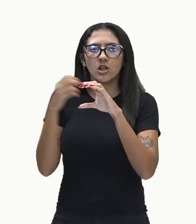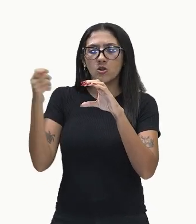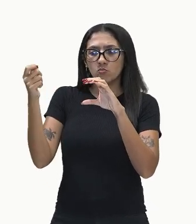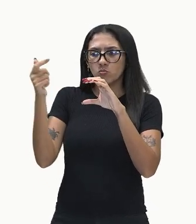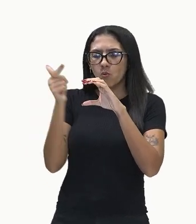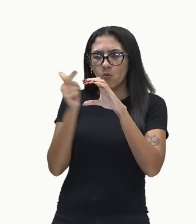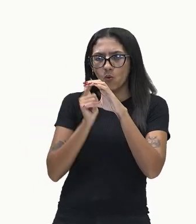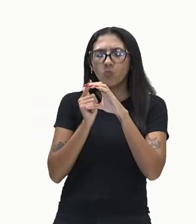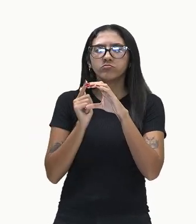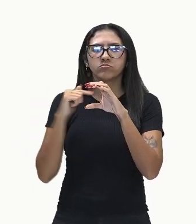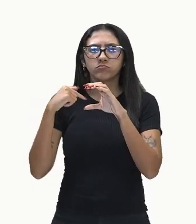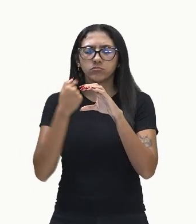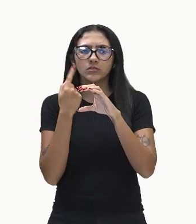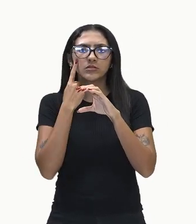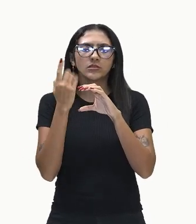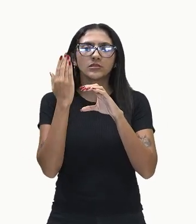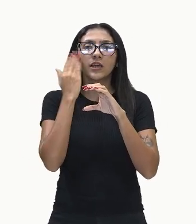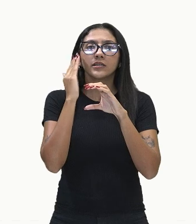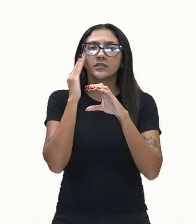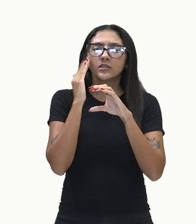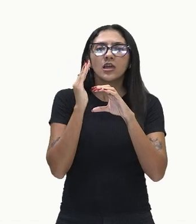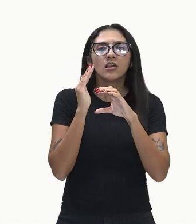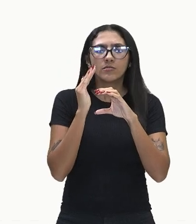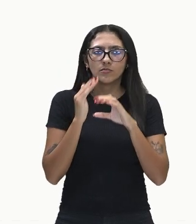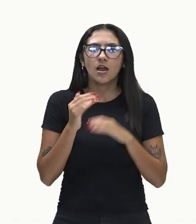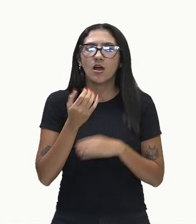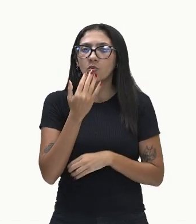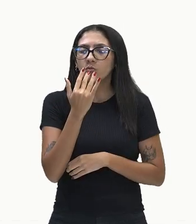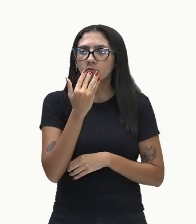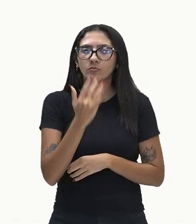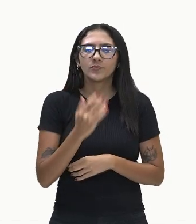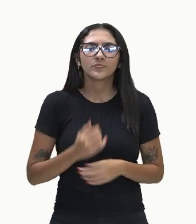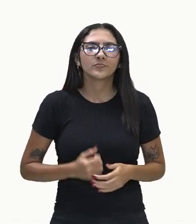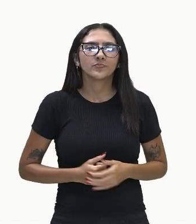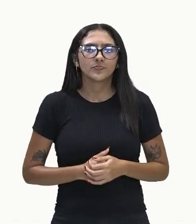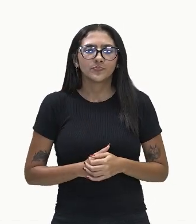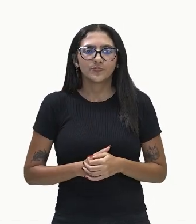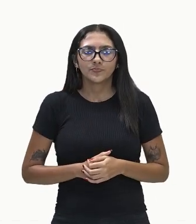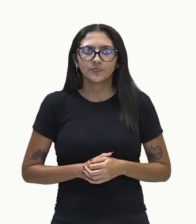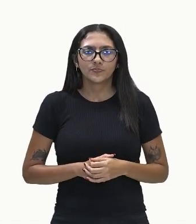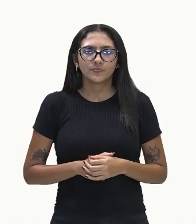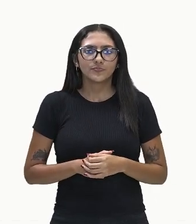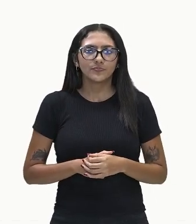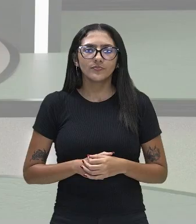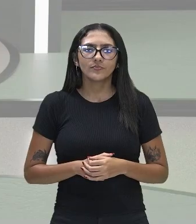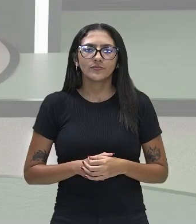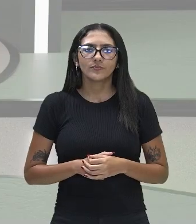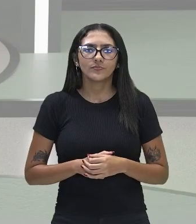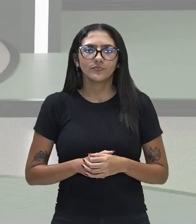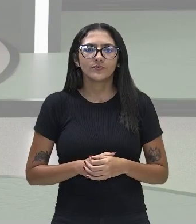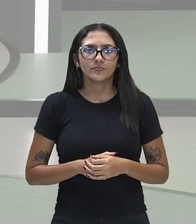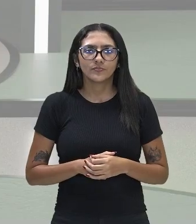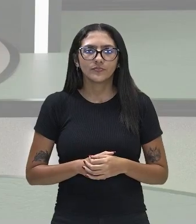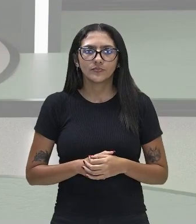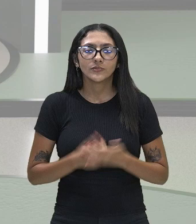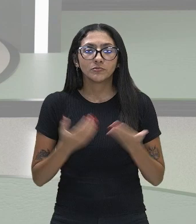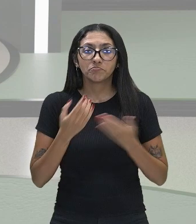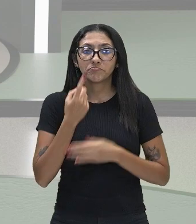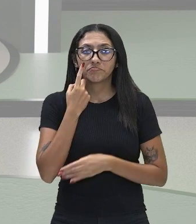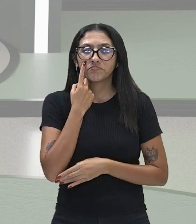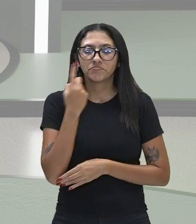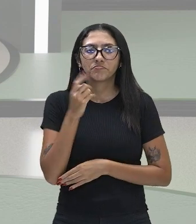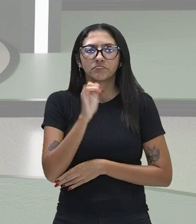que a gente realize o processo da visão. Aquela que nós vamos conhecer mais em detalhe agora, quer ver, observe, a gente tem aí a imagem